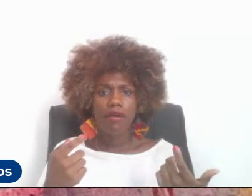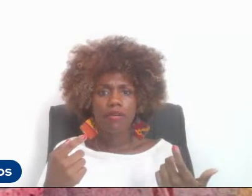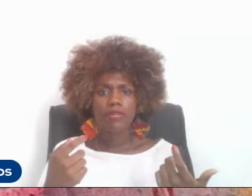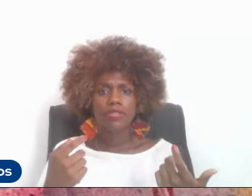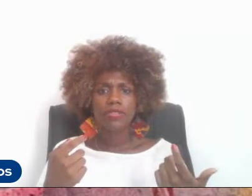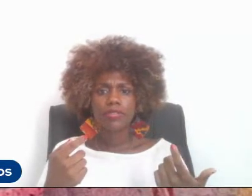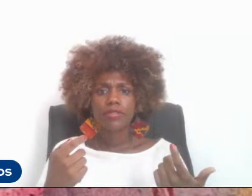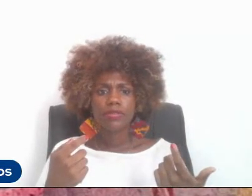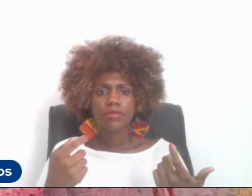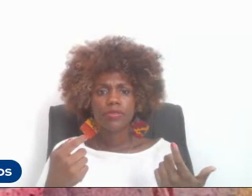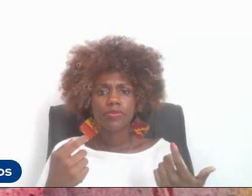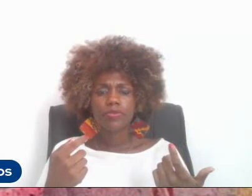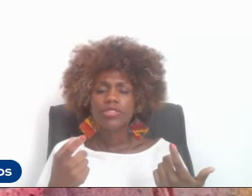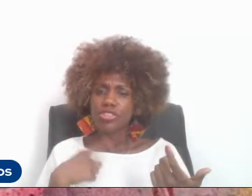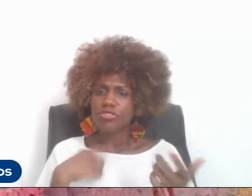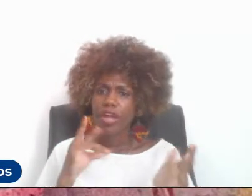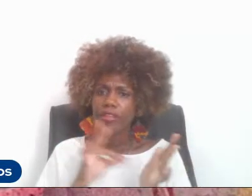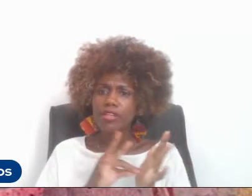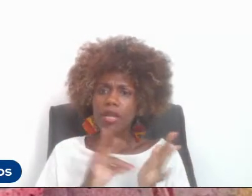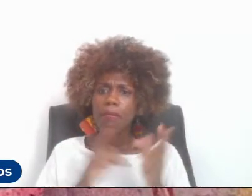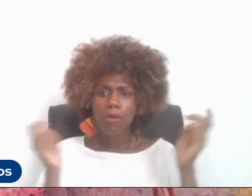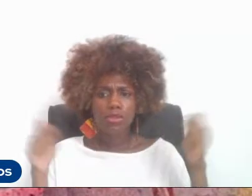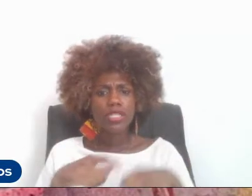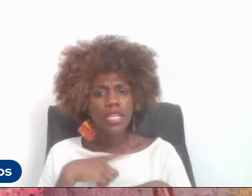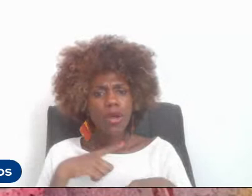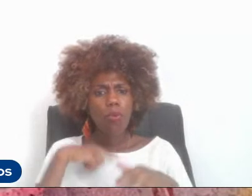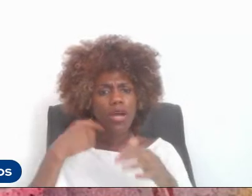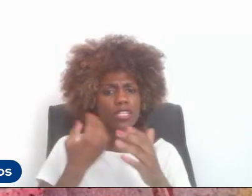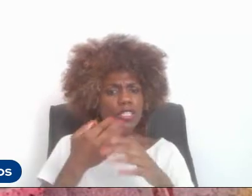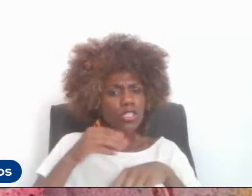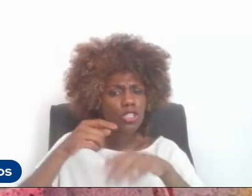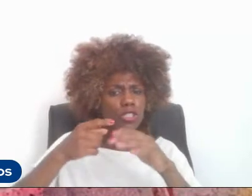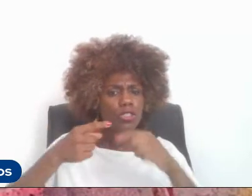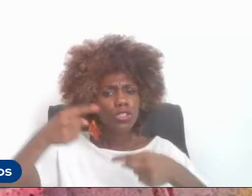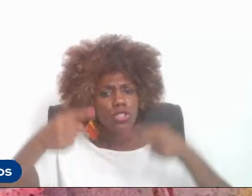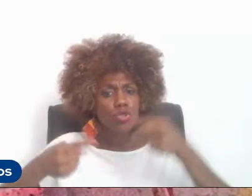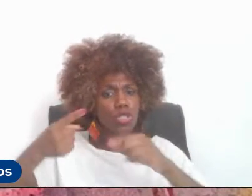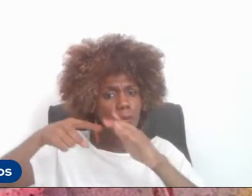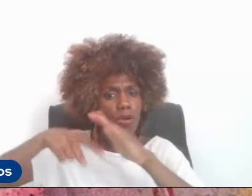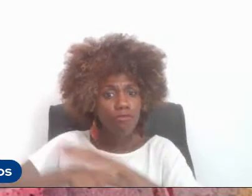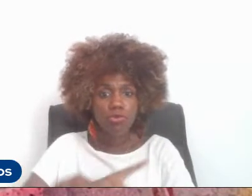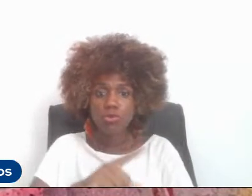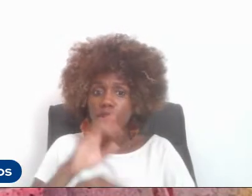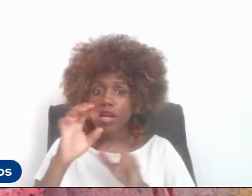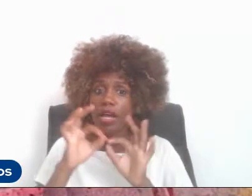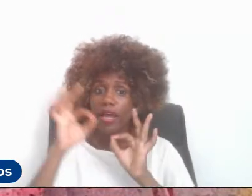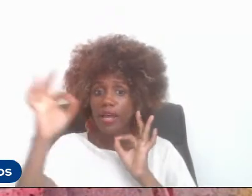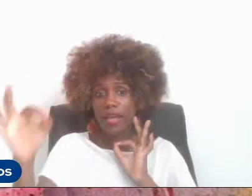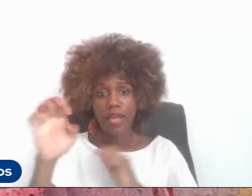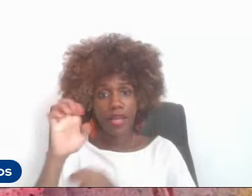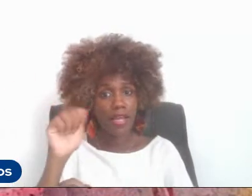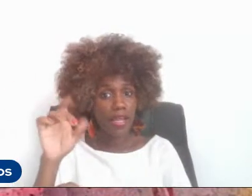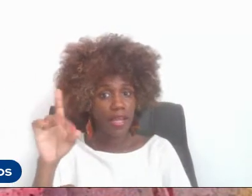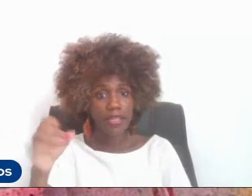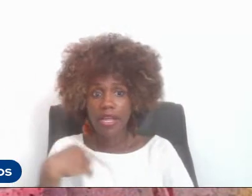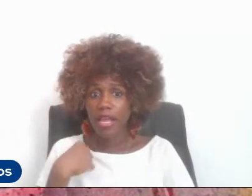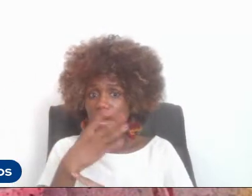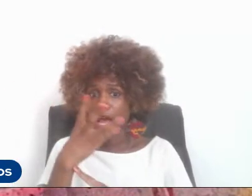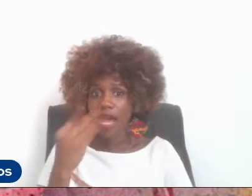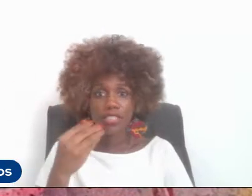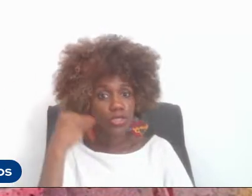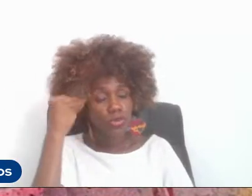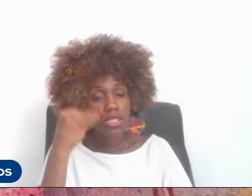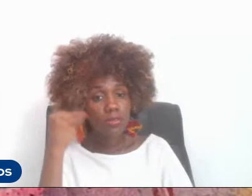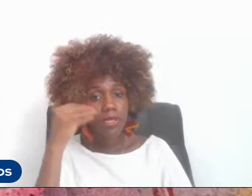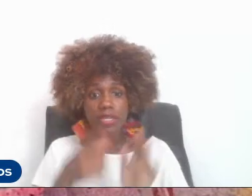realmente poder ter uma discussão profunda sobre EAD, uma vez que nós não temos programas em EAD na área de artes ainda, não temos uma experiência prévia e